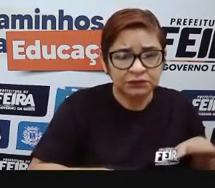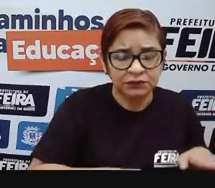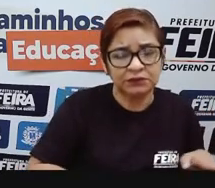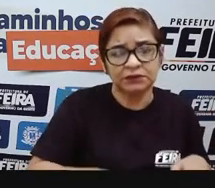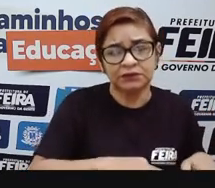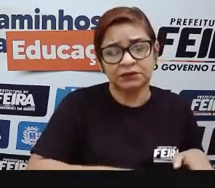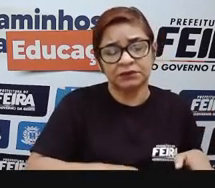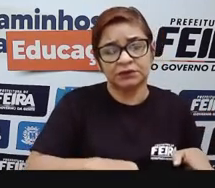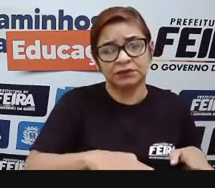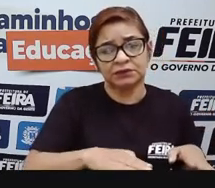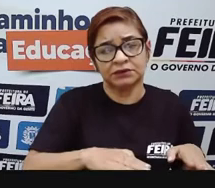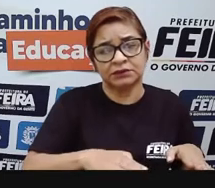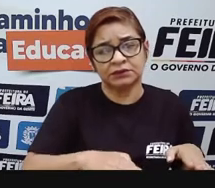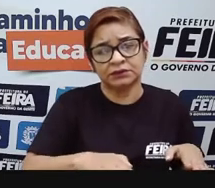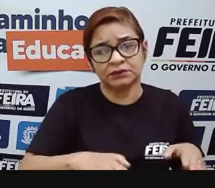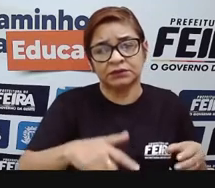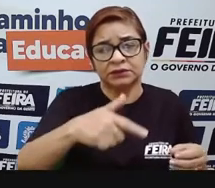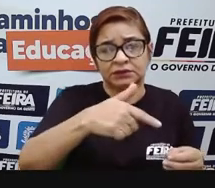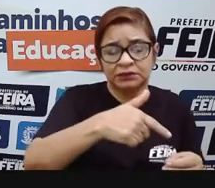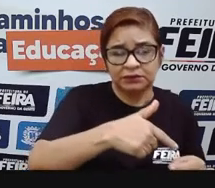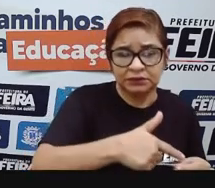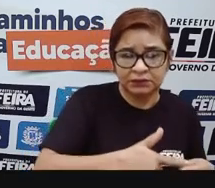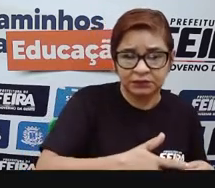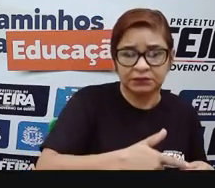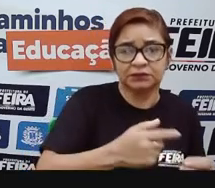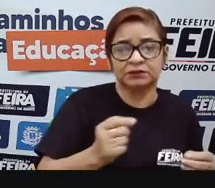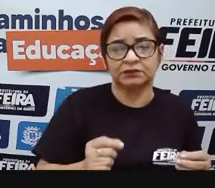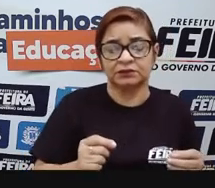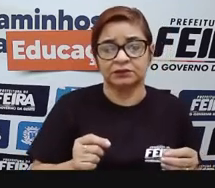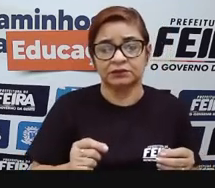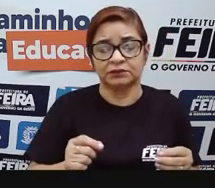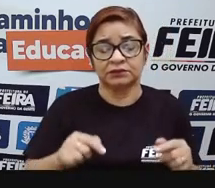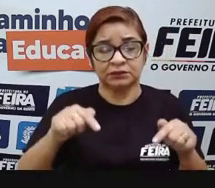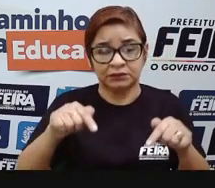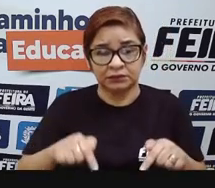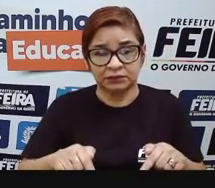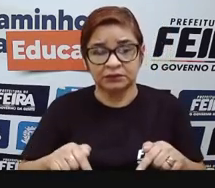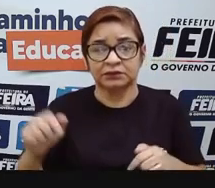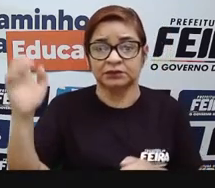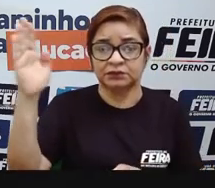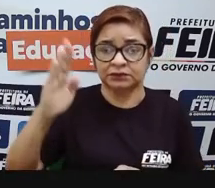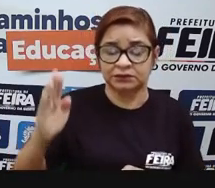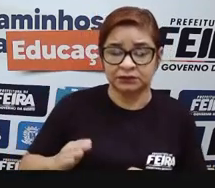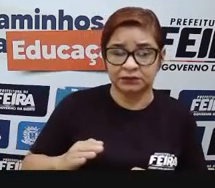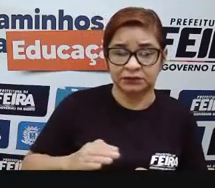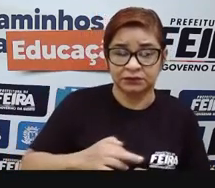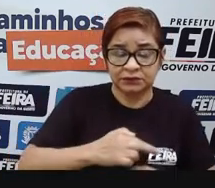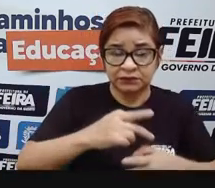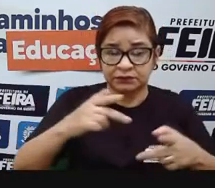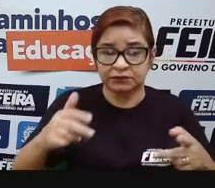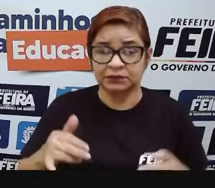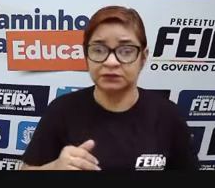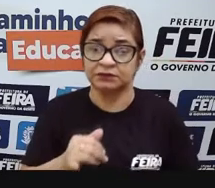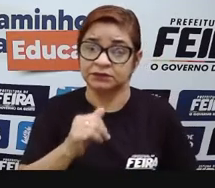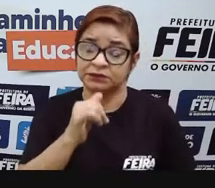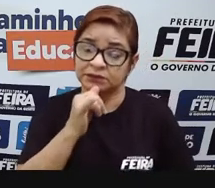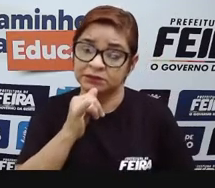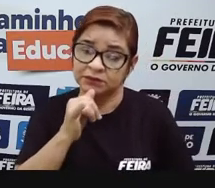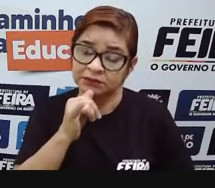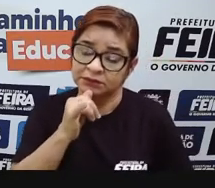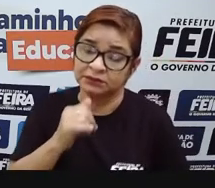Nós temos vários exemplos no nosso Brasil de extrativismo mineral e extrativismo